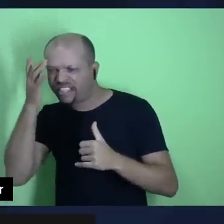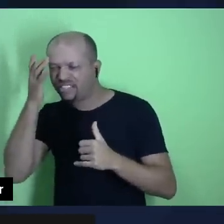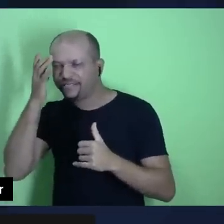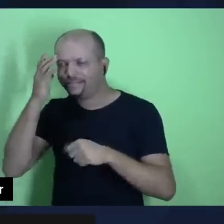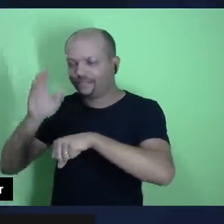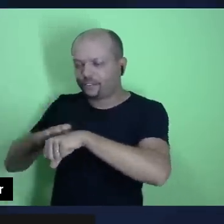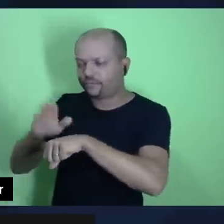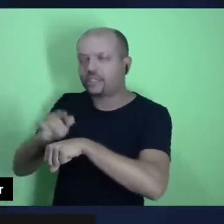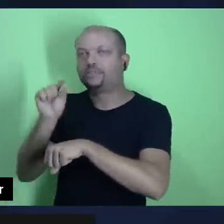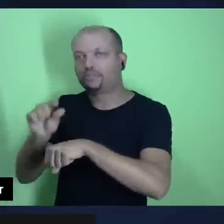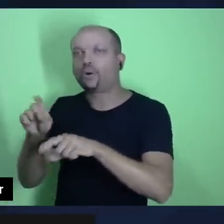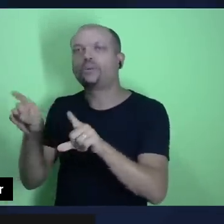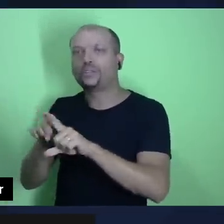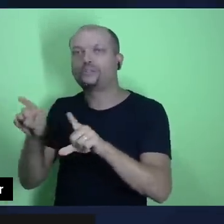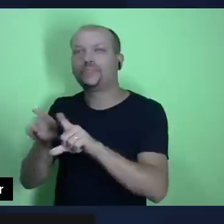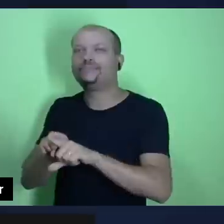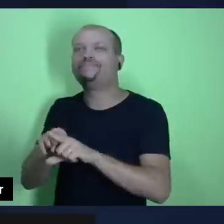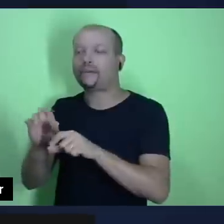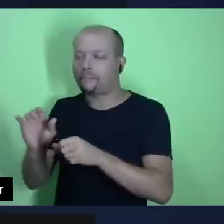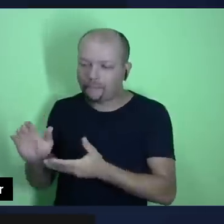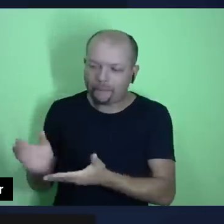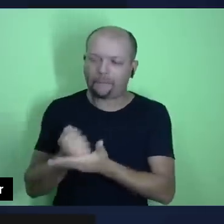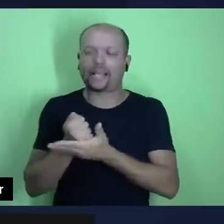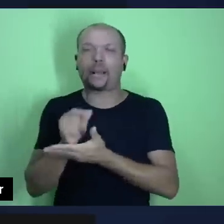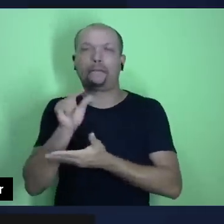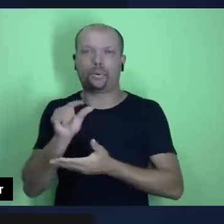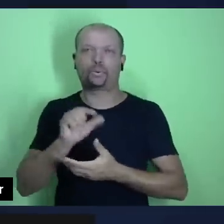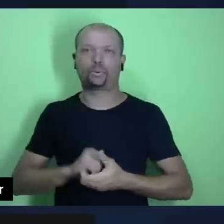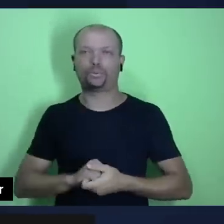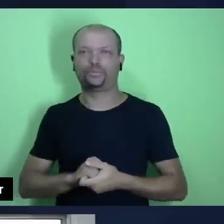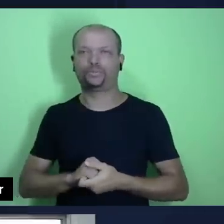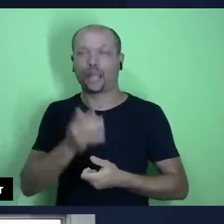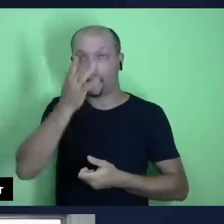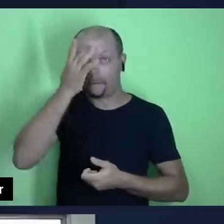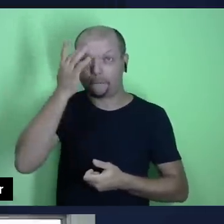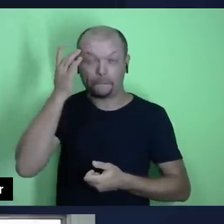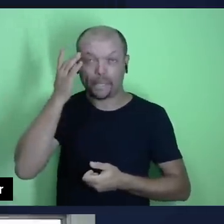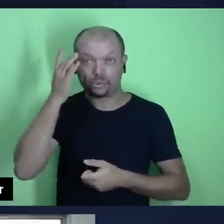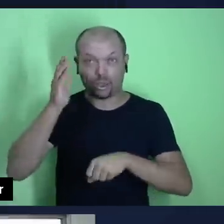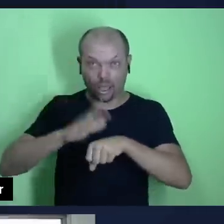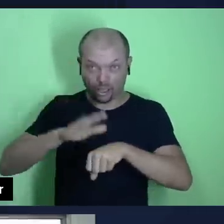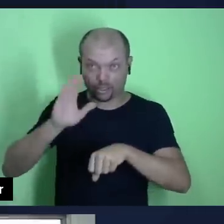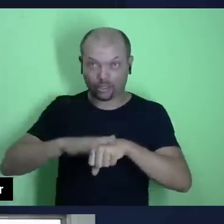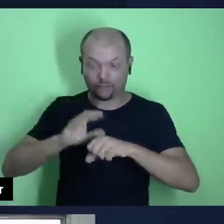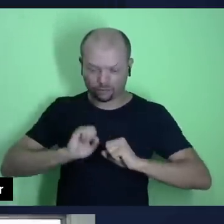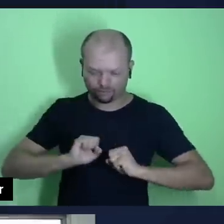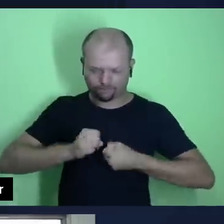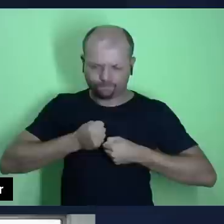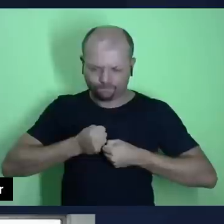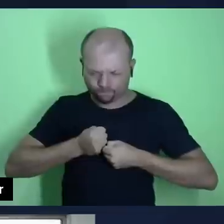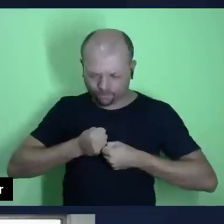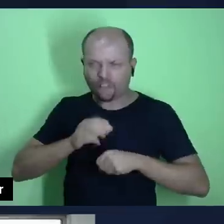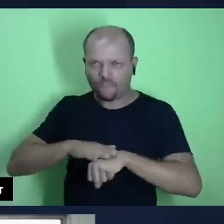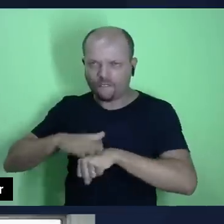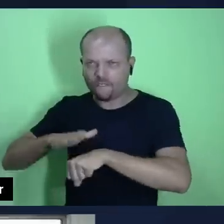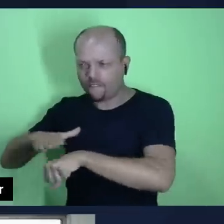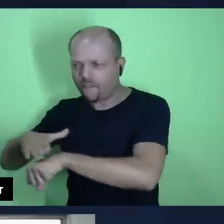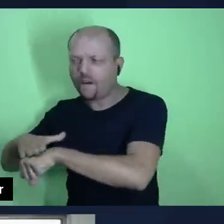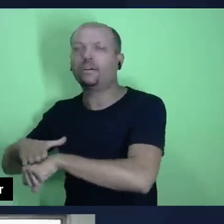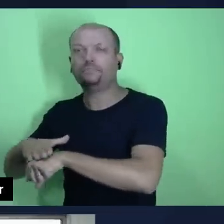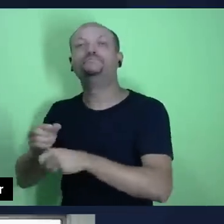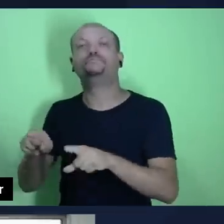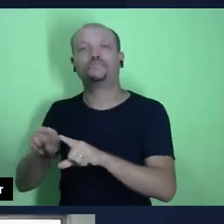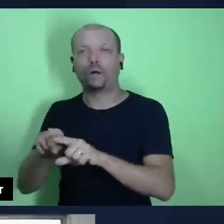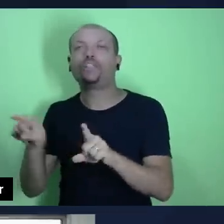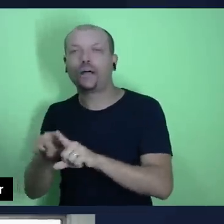também seifará. E o que semeia com fartura, com abundância, também seifará. O que nos interessa aqui é o